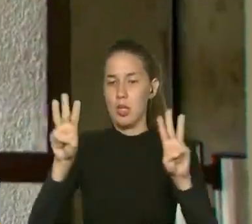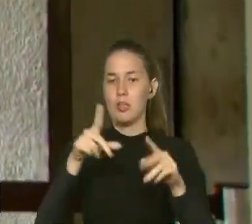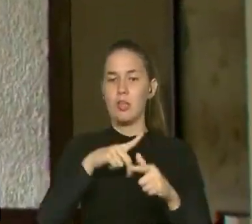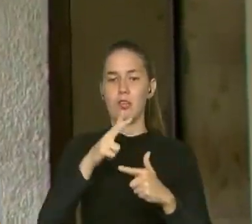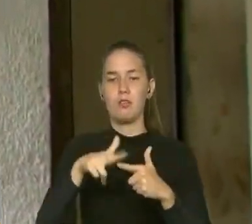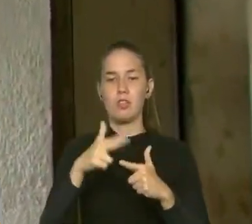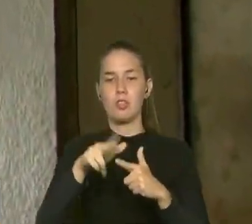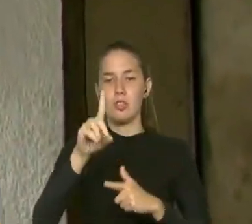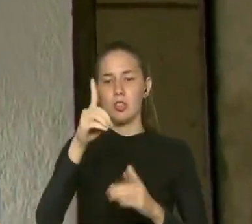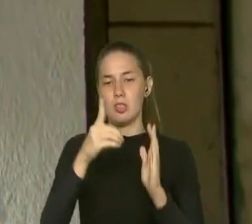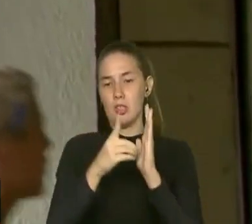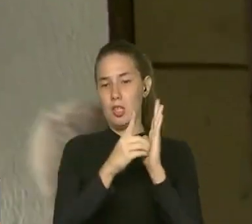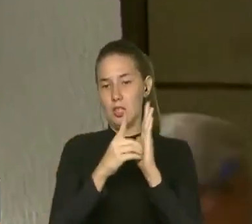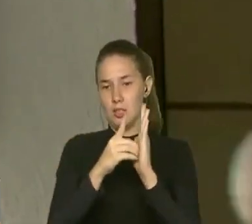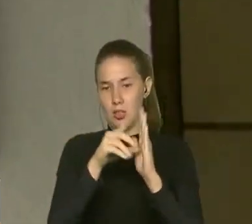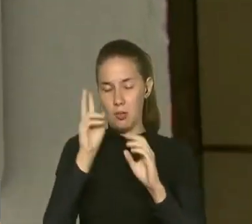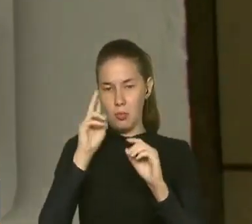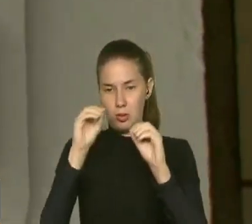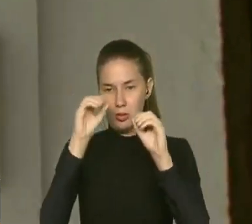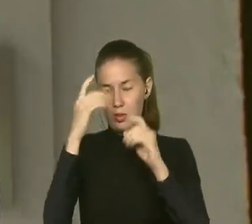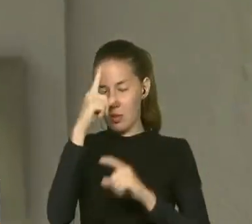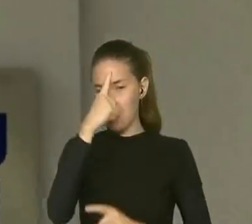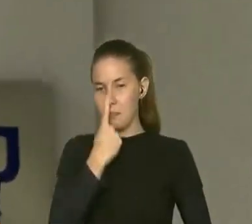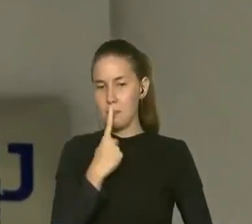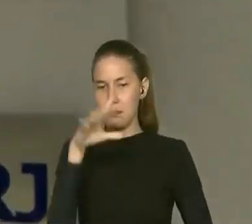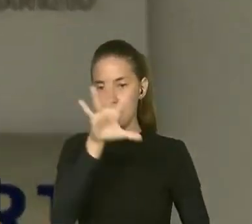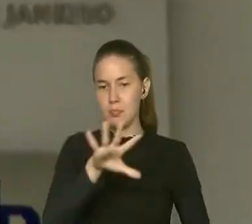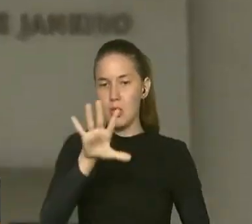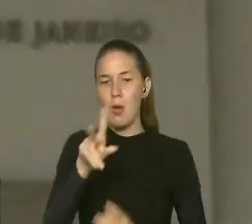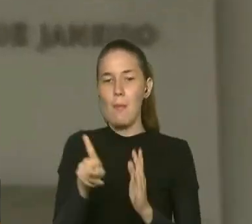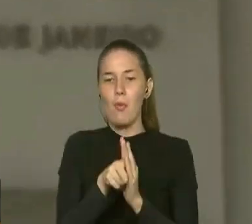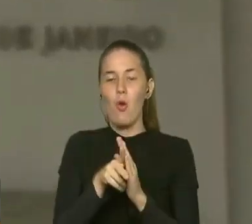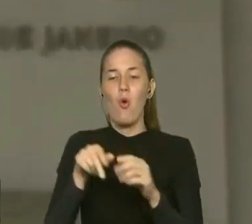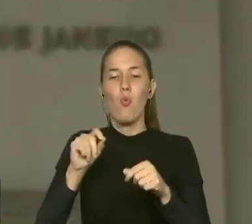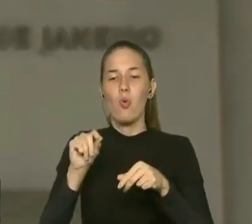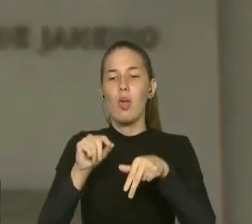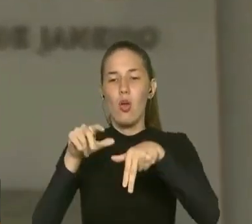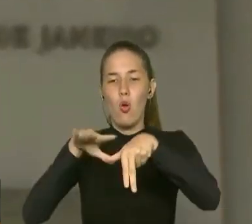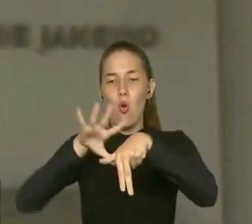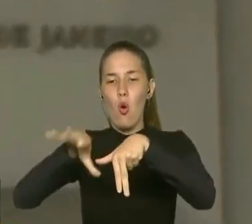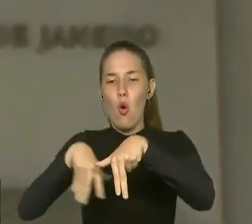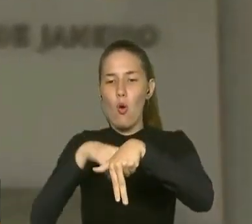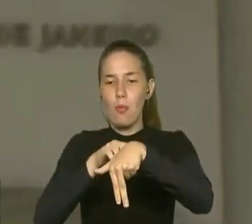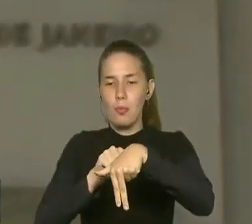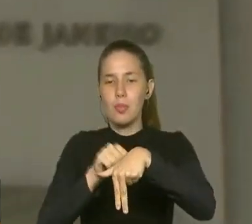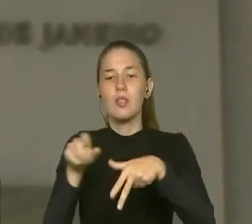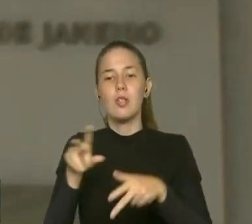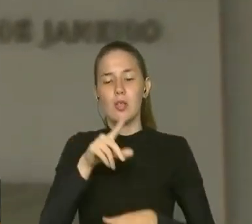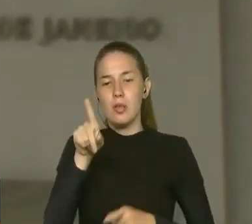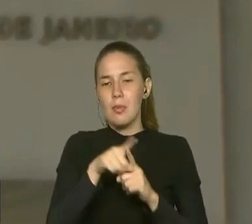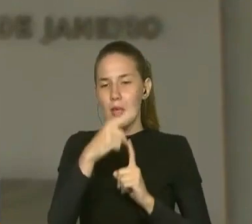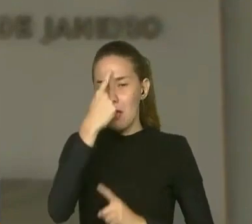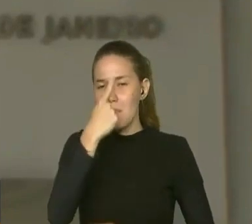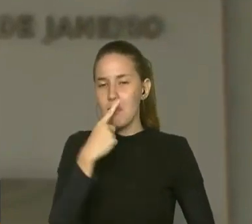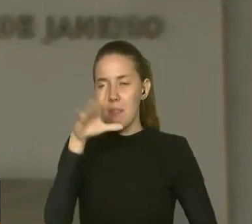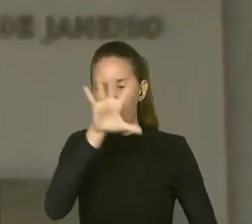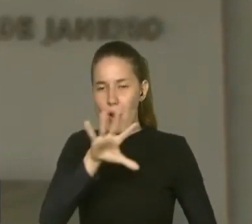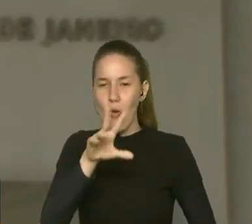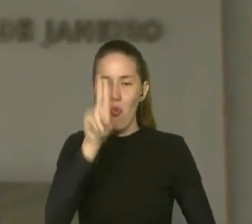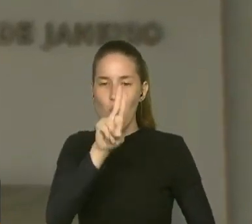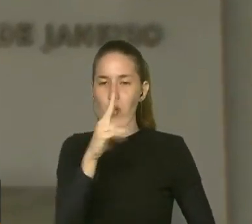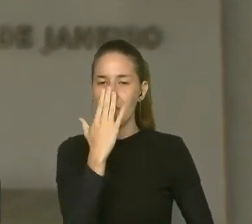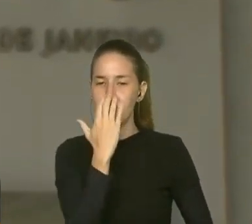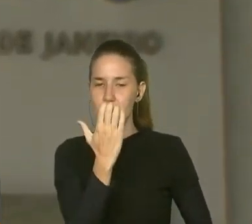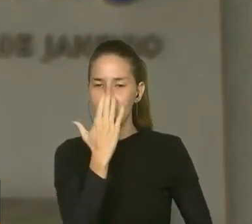pelo Detran RJ Para aplicar golpes de falsos leilões Eles usam o nome do Detran e a identidade visual do órgão Que o